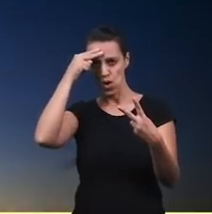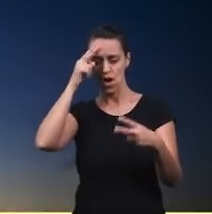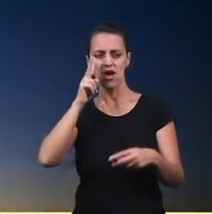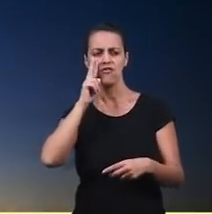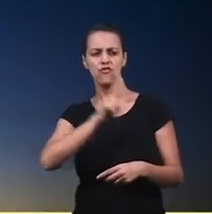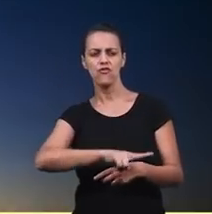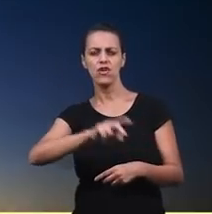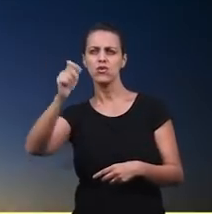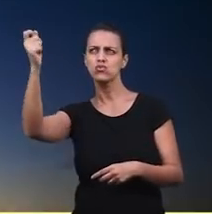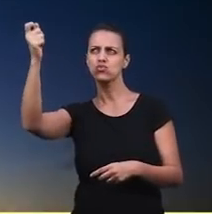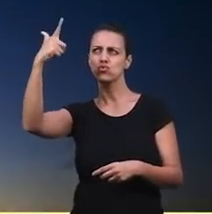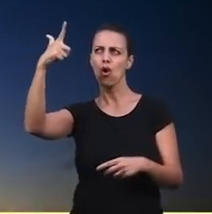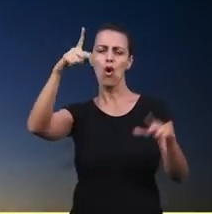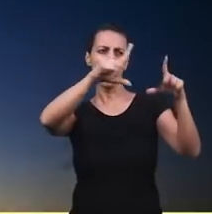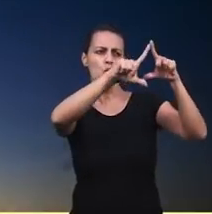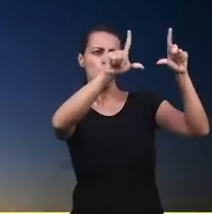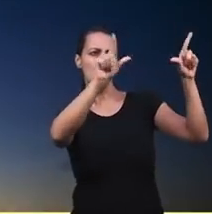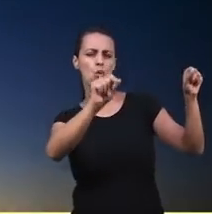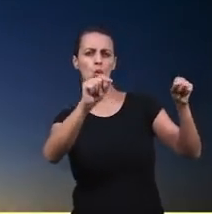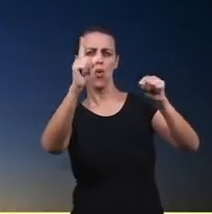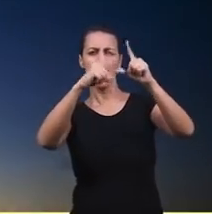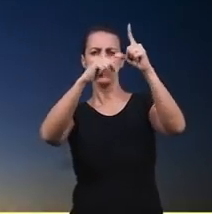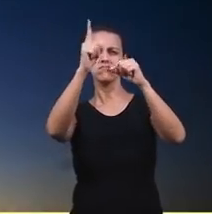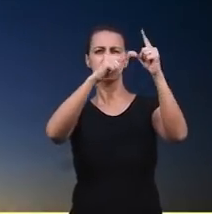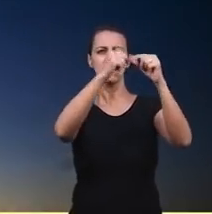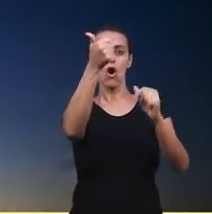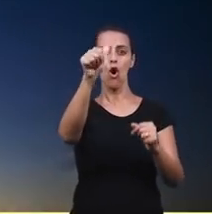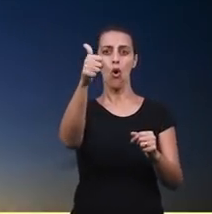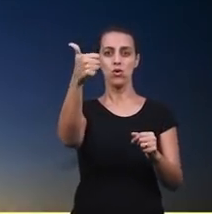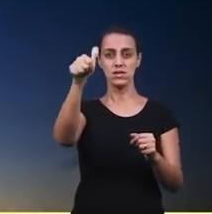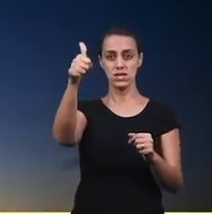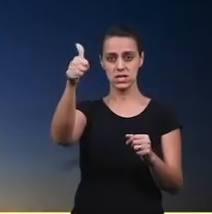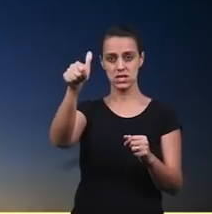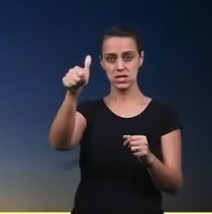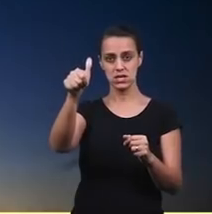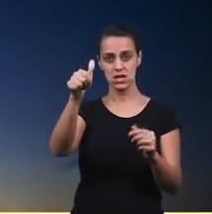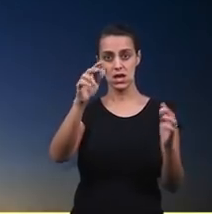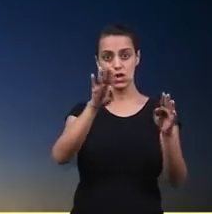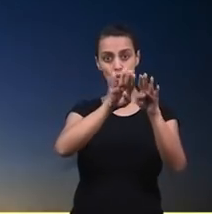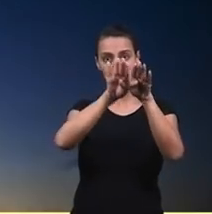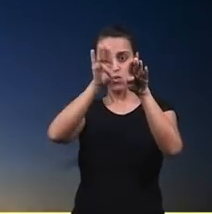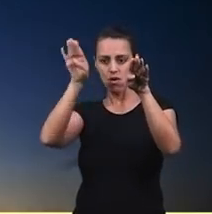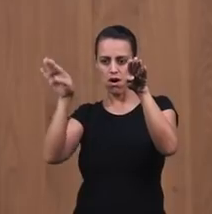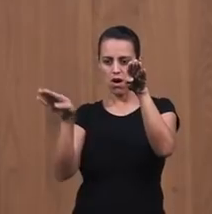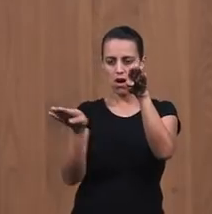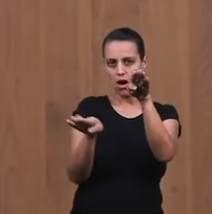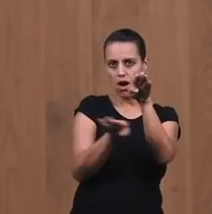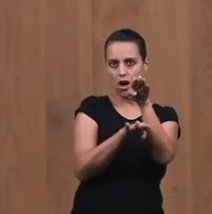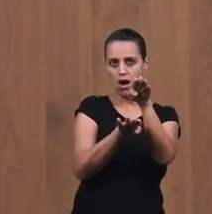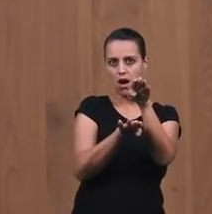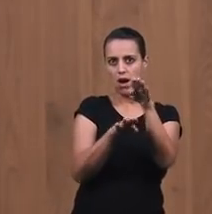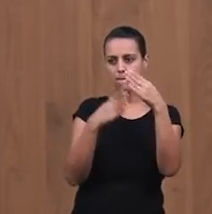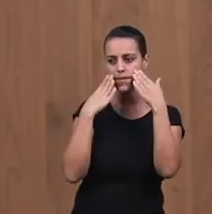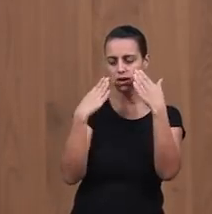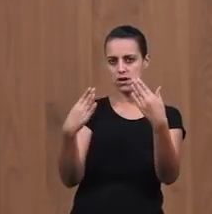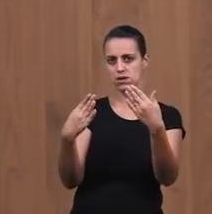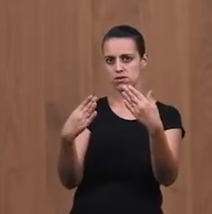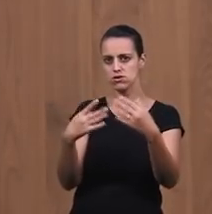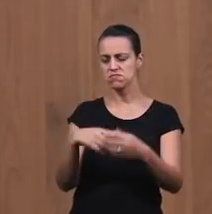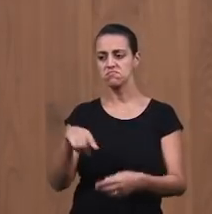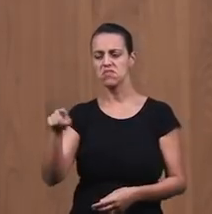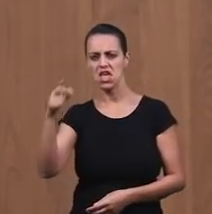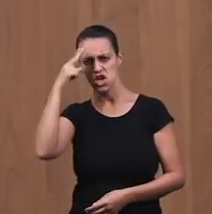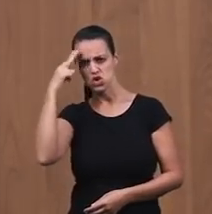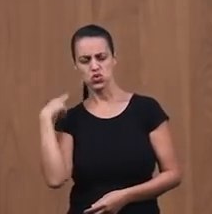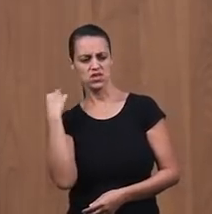lua e onze estrelas Que se encurvavam diante dele Quando José contou este sonho Aos seus irmãos